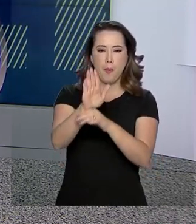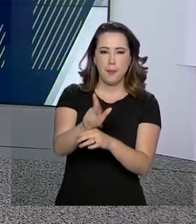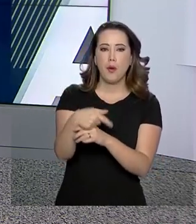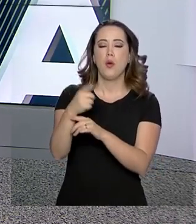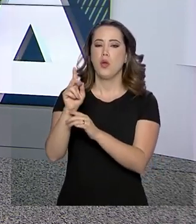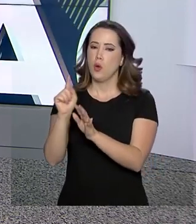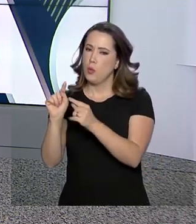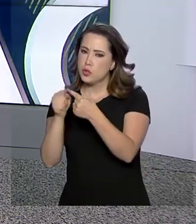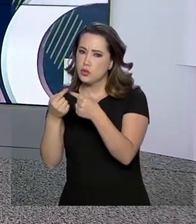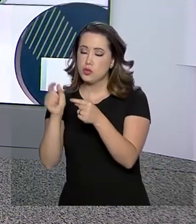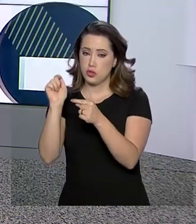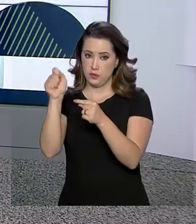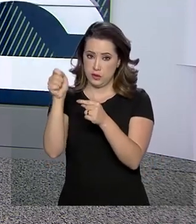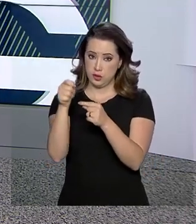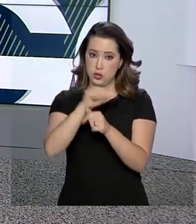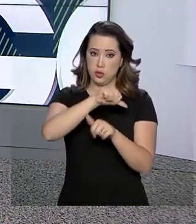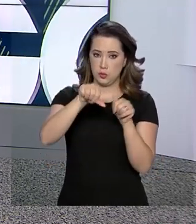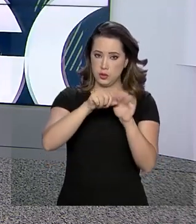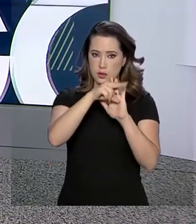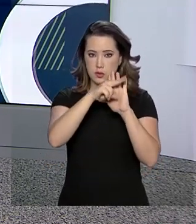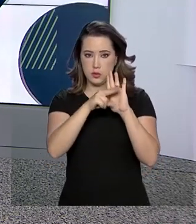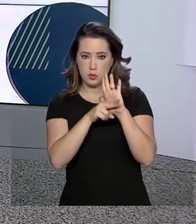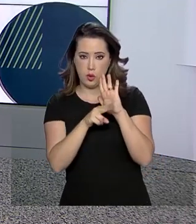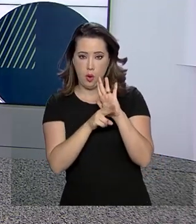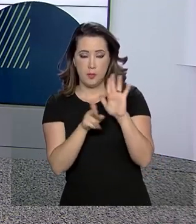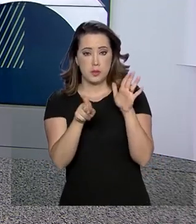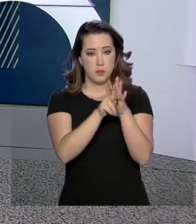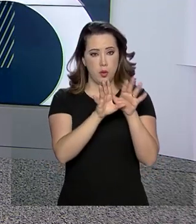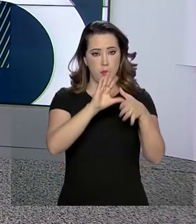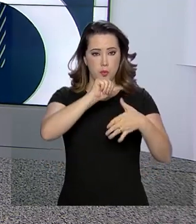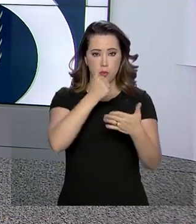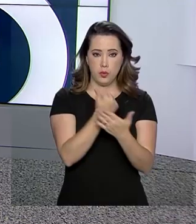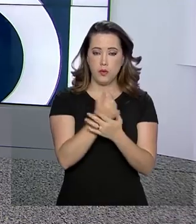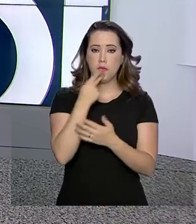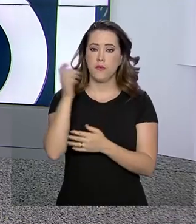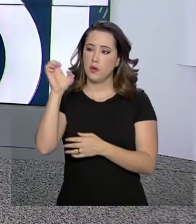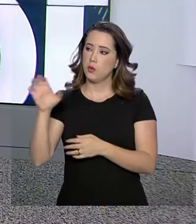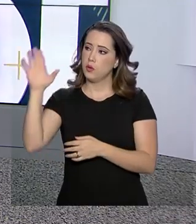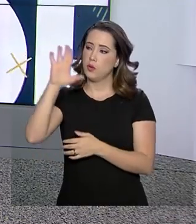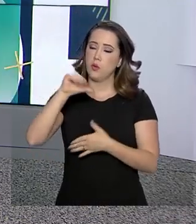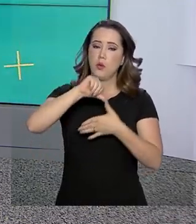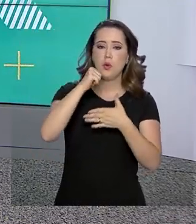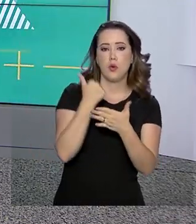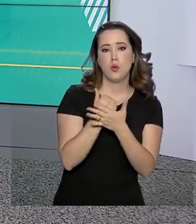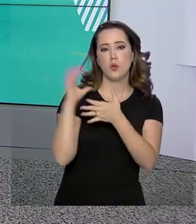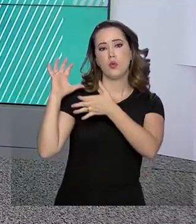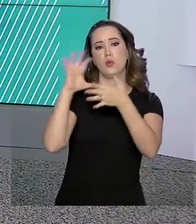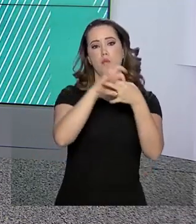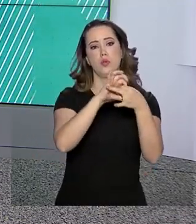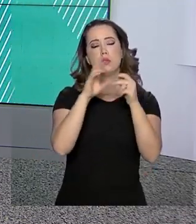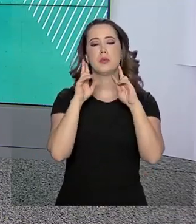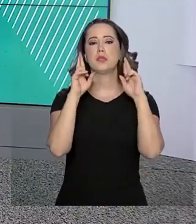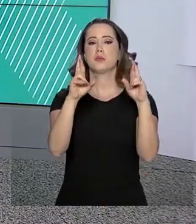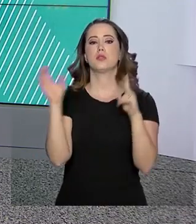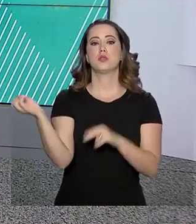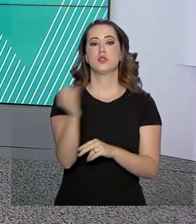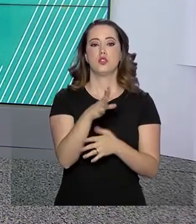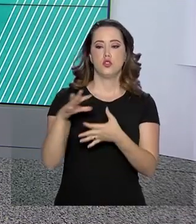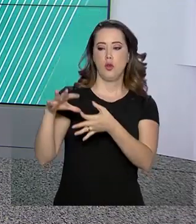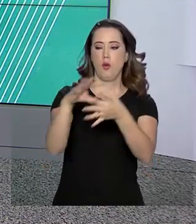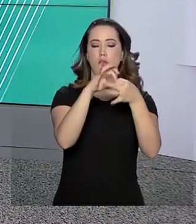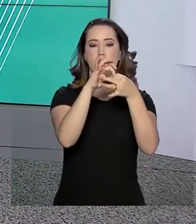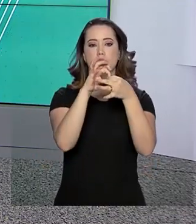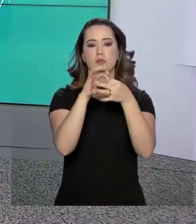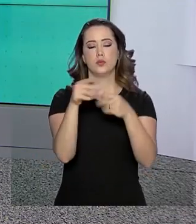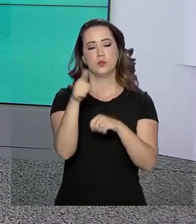Argentina de reforma institucional do bloco e comentou o acordo Mercosul-União Europeia e também falou sobre a expectativa de novas parcerias